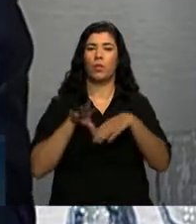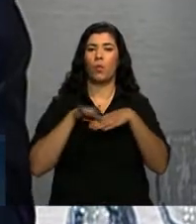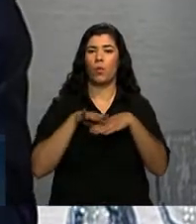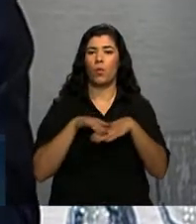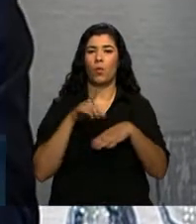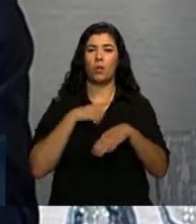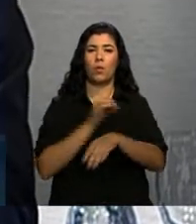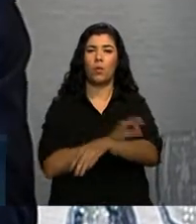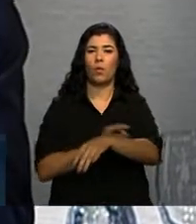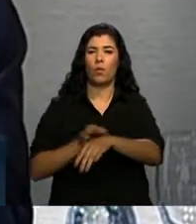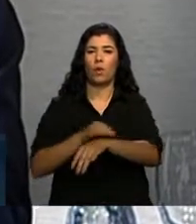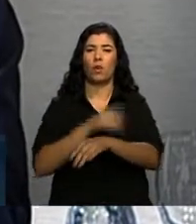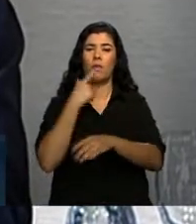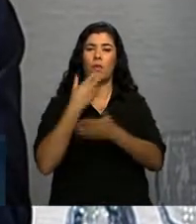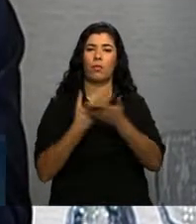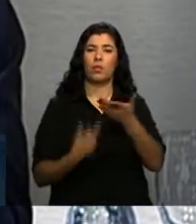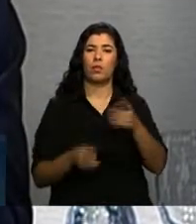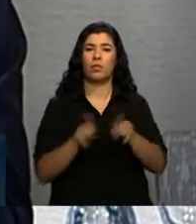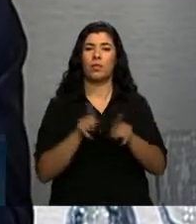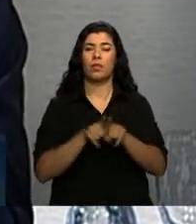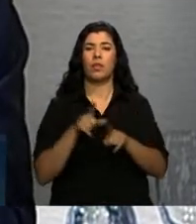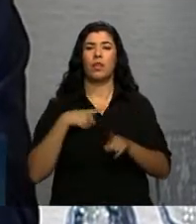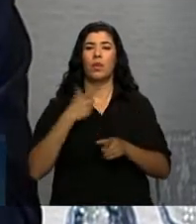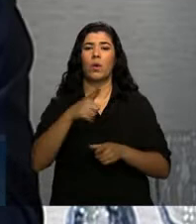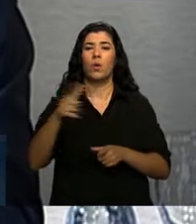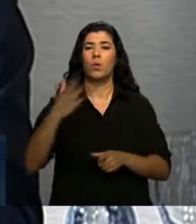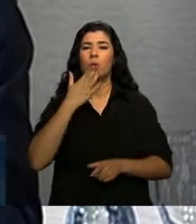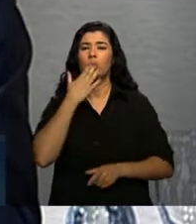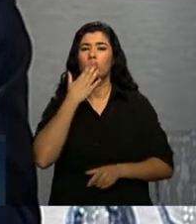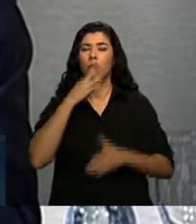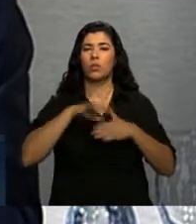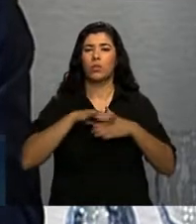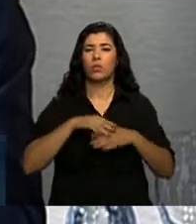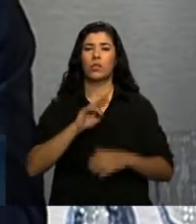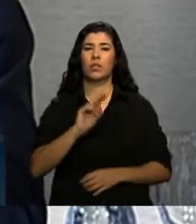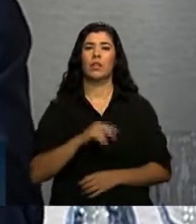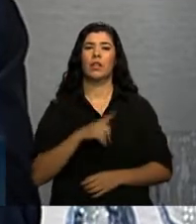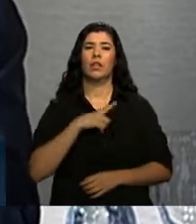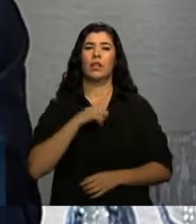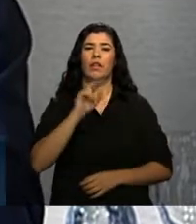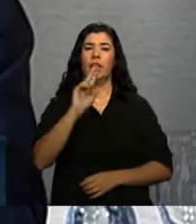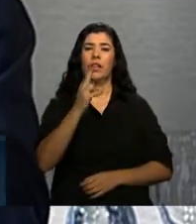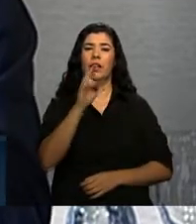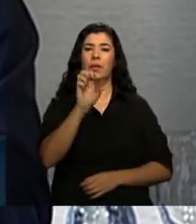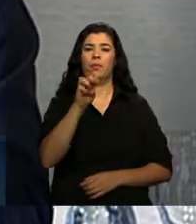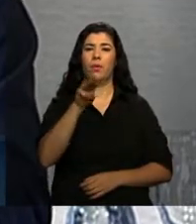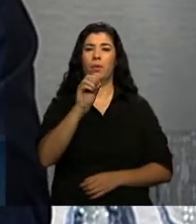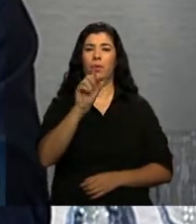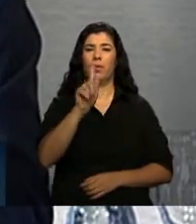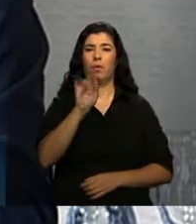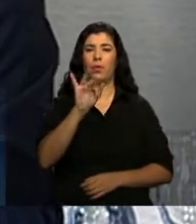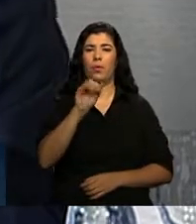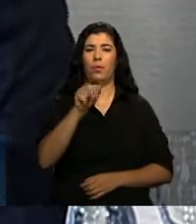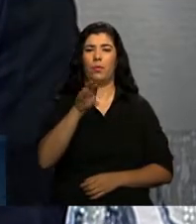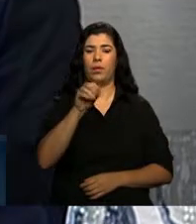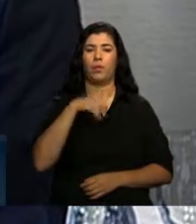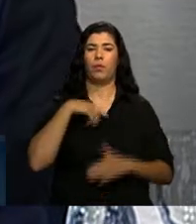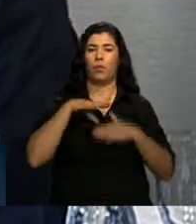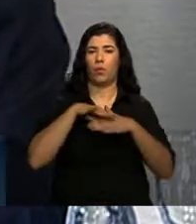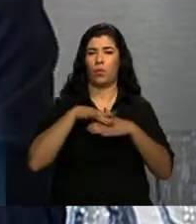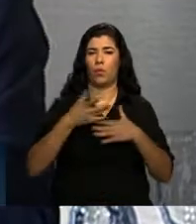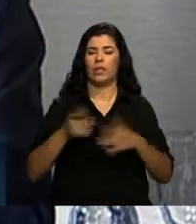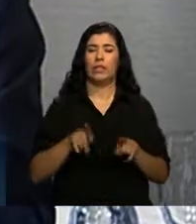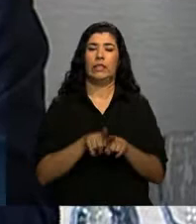grandes grupos, naquele momento, que eram as coagulopatias e as hemoglobinopatias. Bom, nesse tempo em que